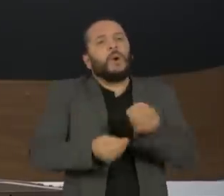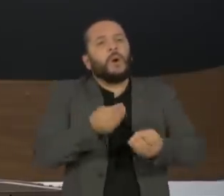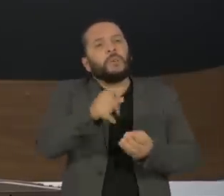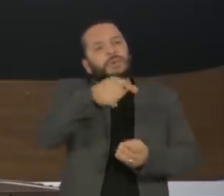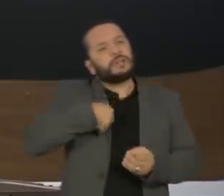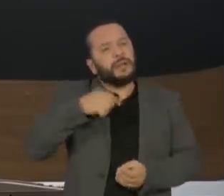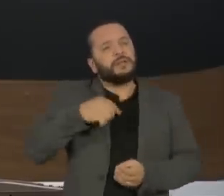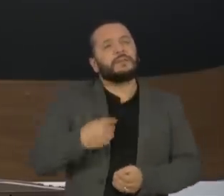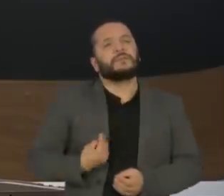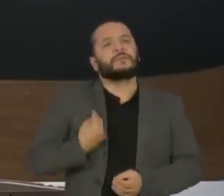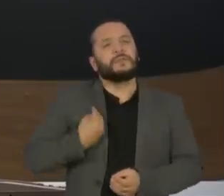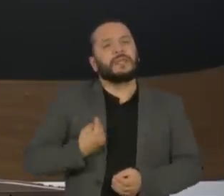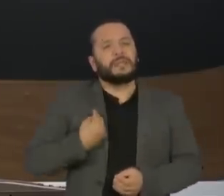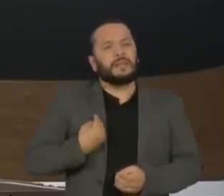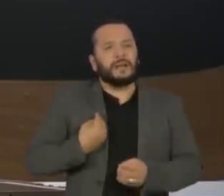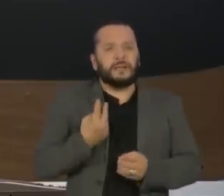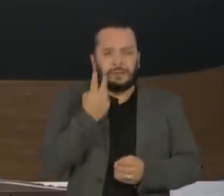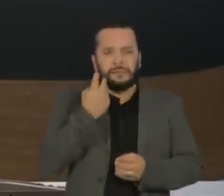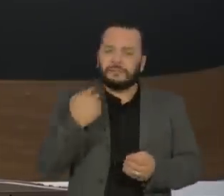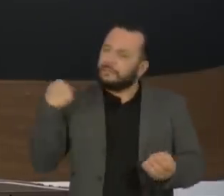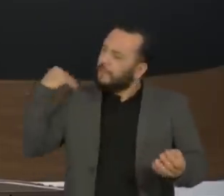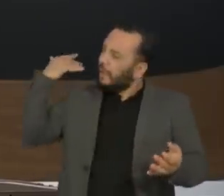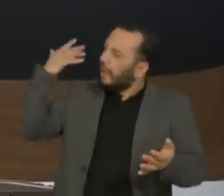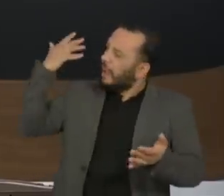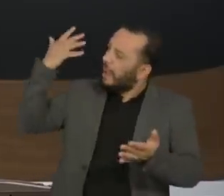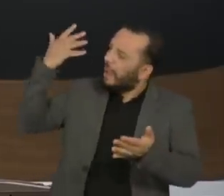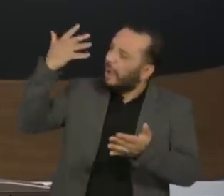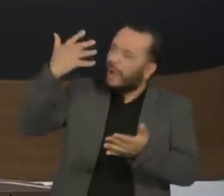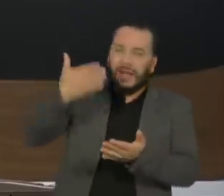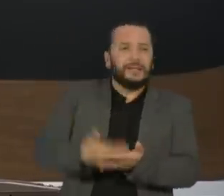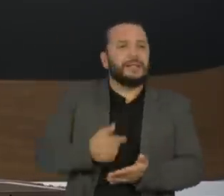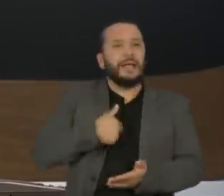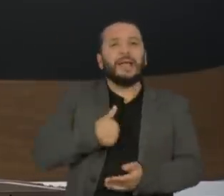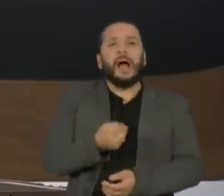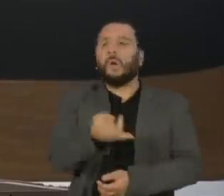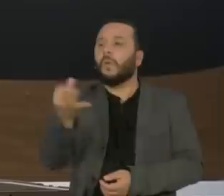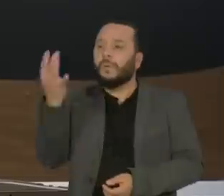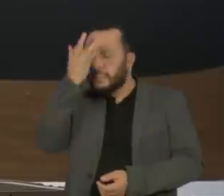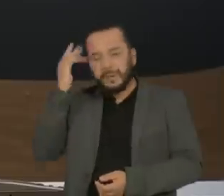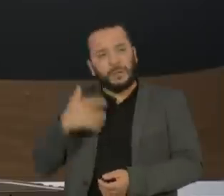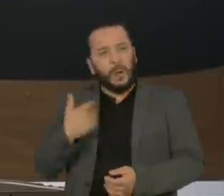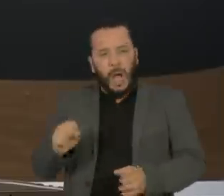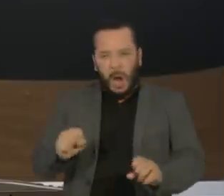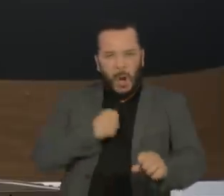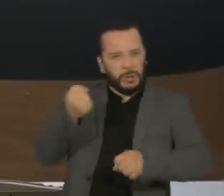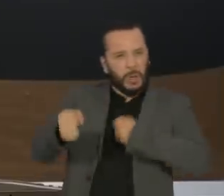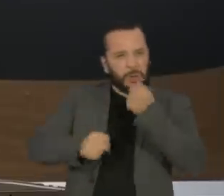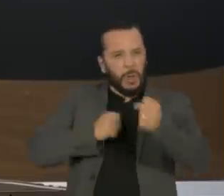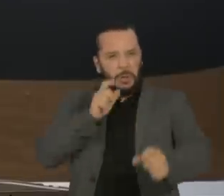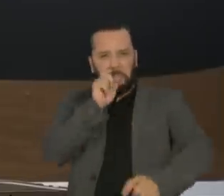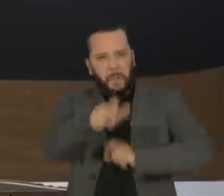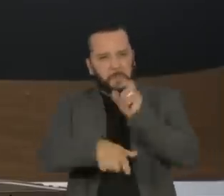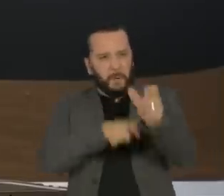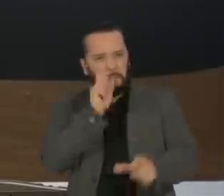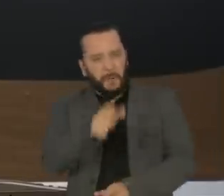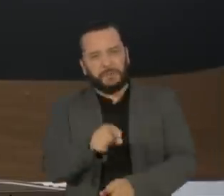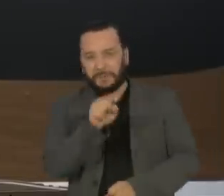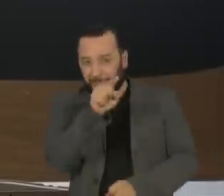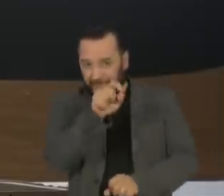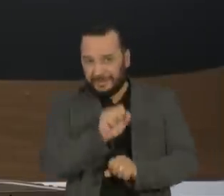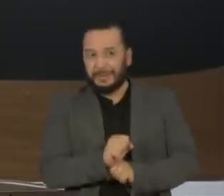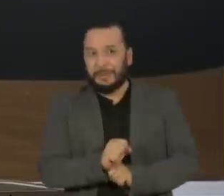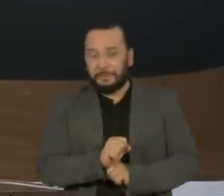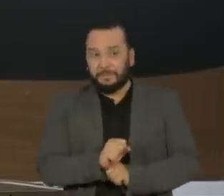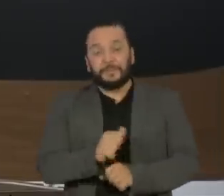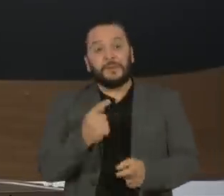dessas polêmicas que você comprou, de alguns desses ódios que, inclusive, a gente viu manifestados neste momento